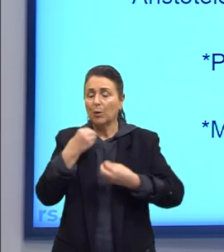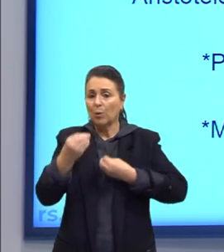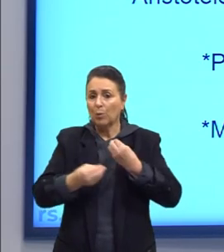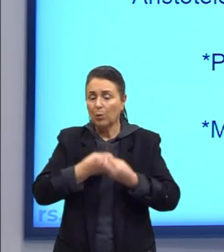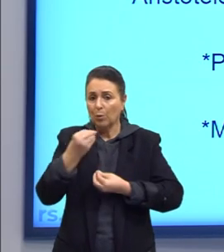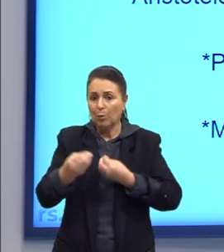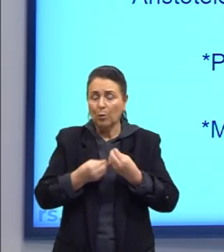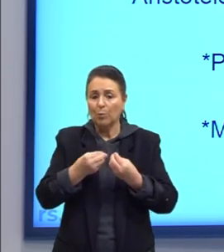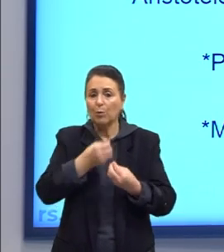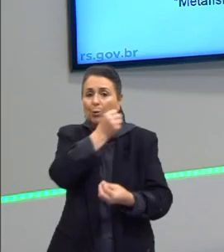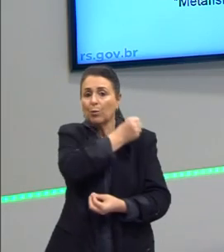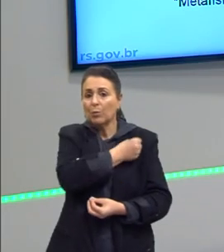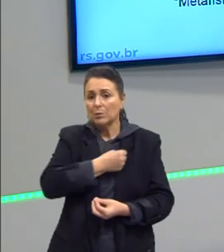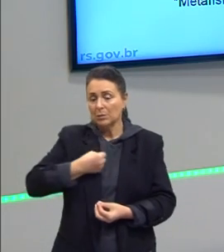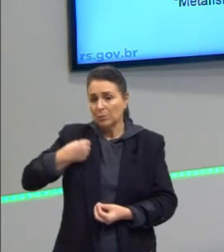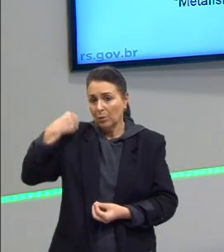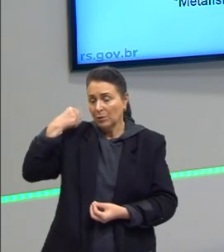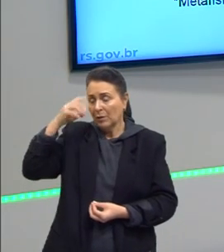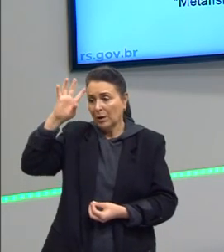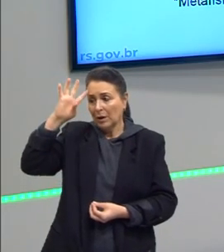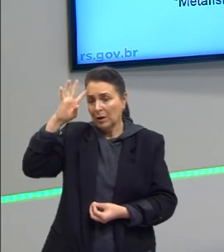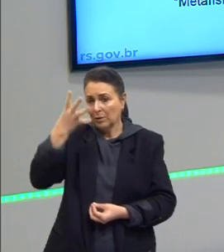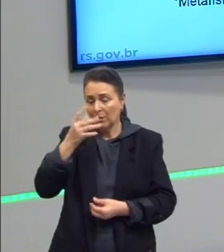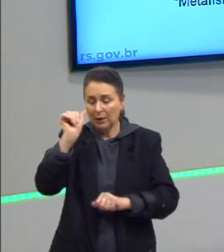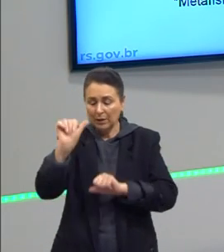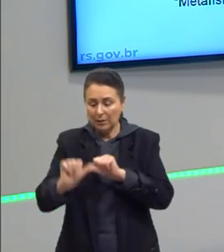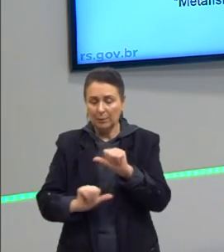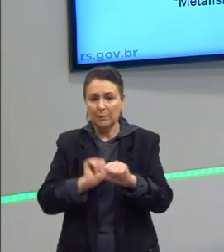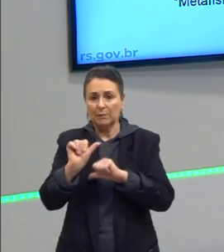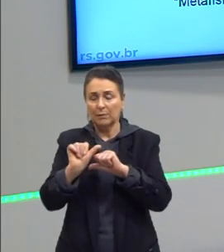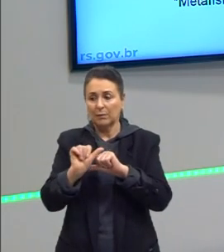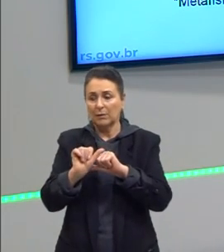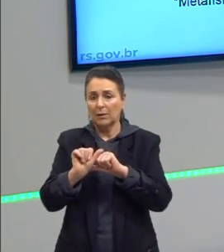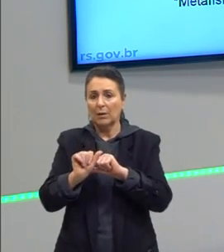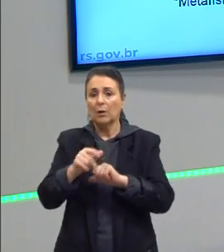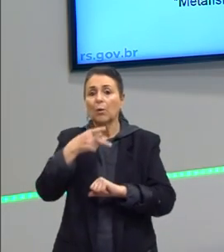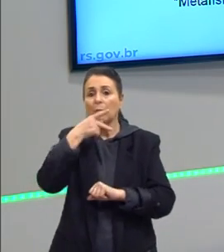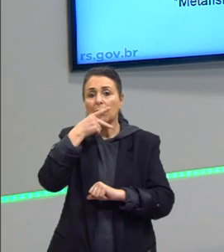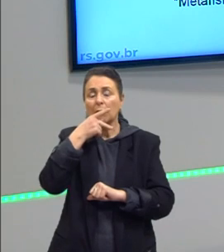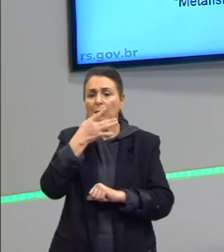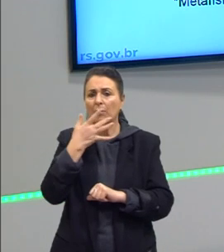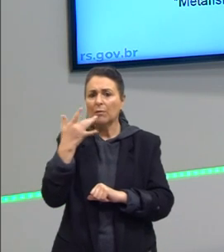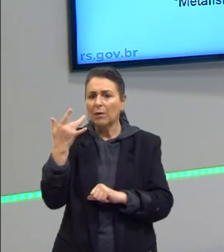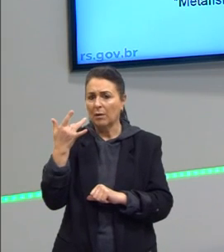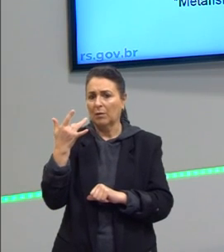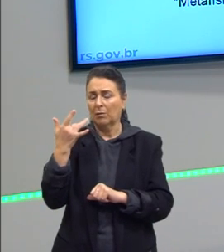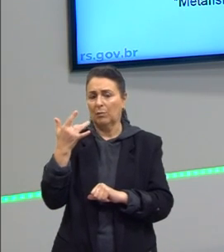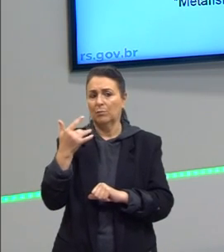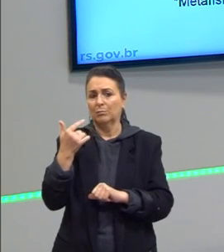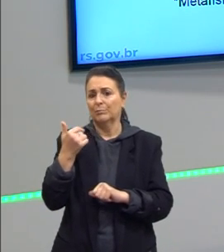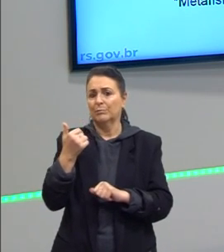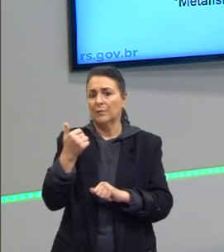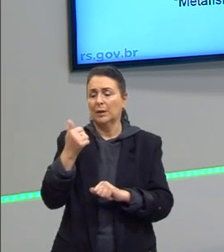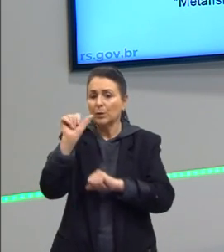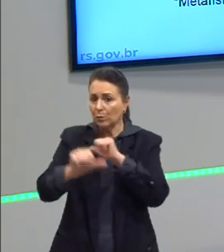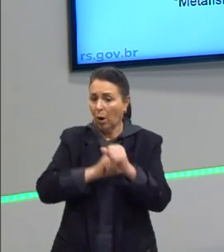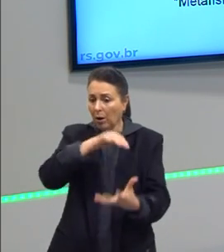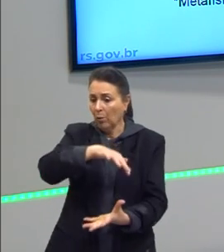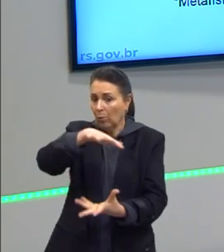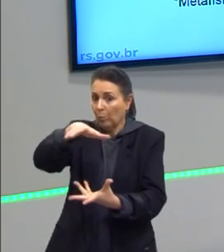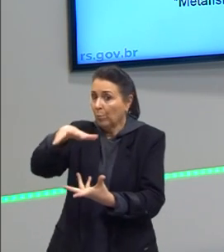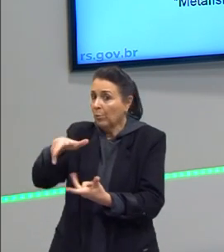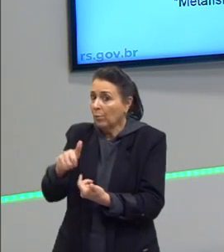Aristóteles vai resolver a mudança? O Platão era fácil, passava para outro mundo, tranquilo. E